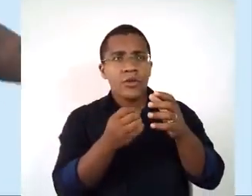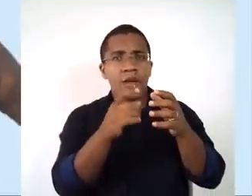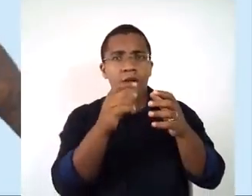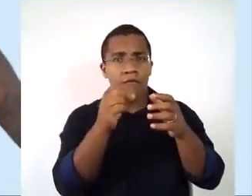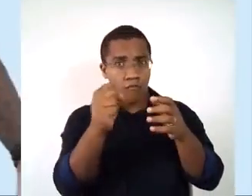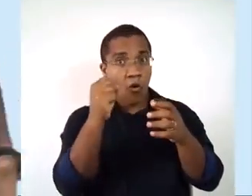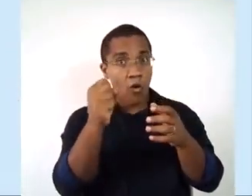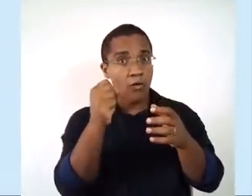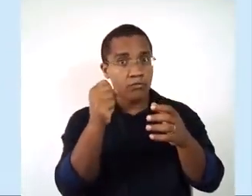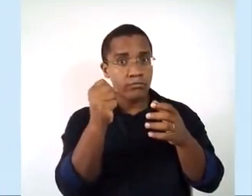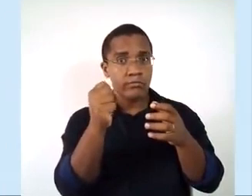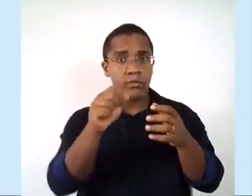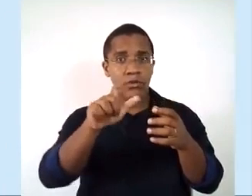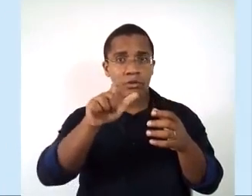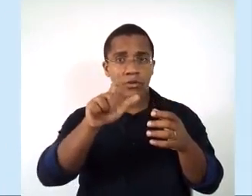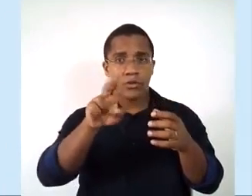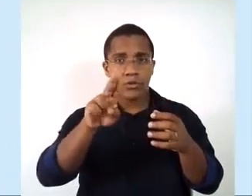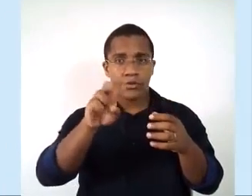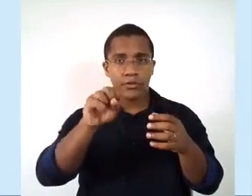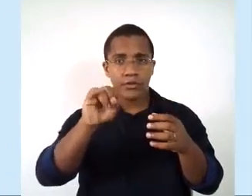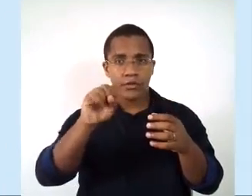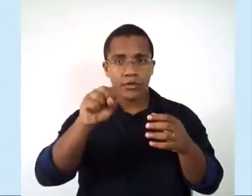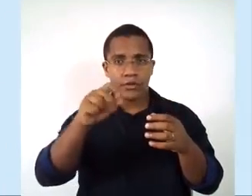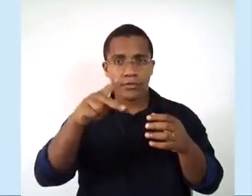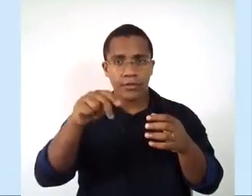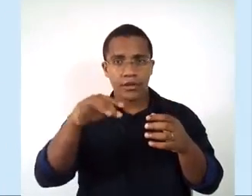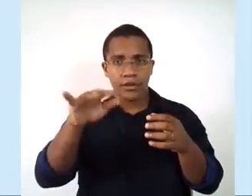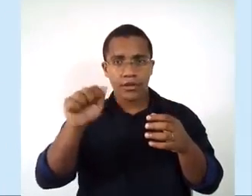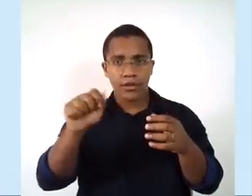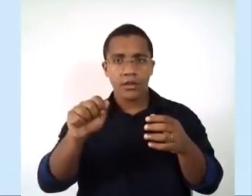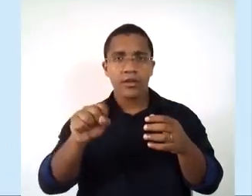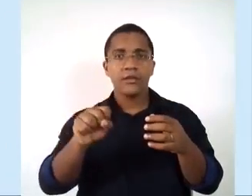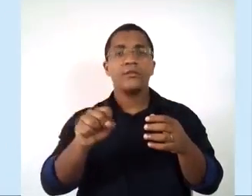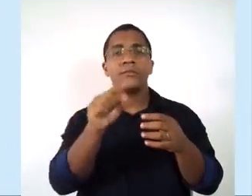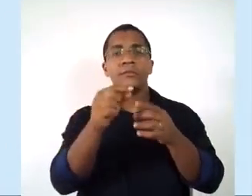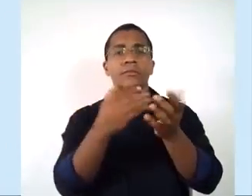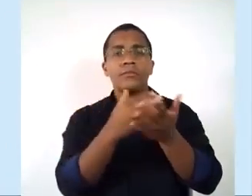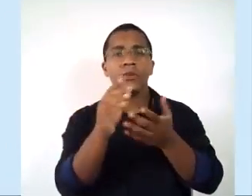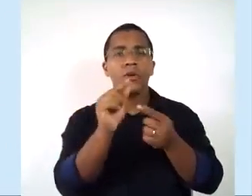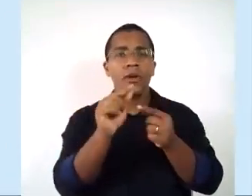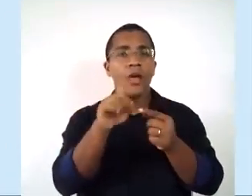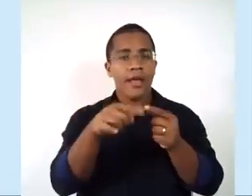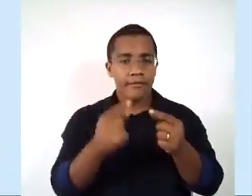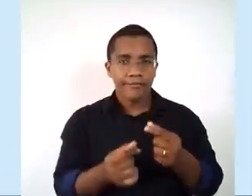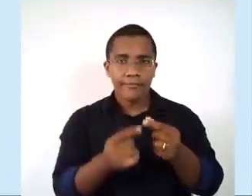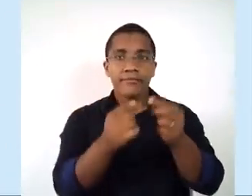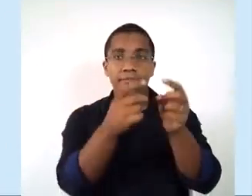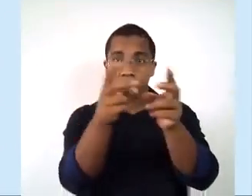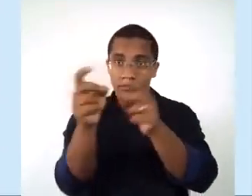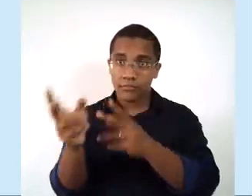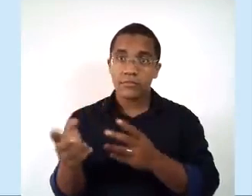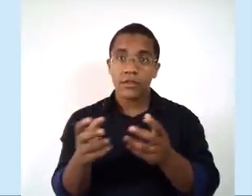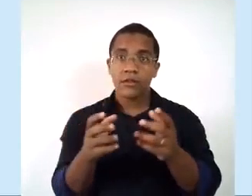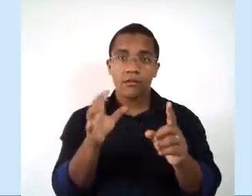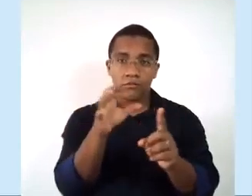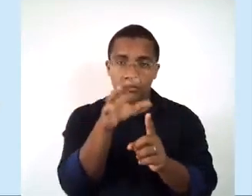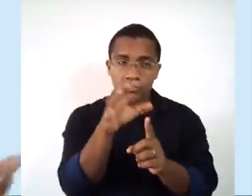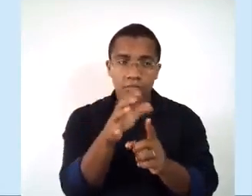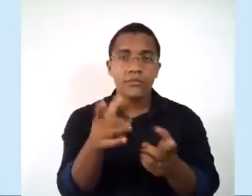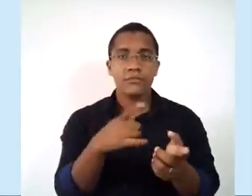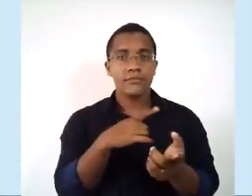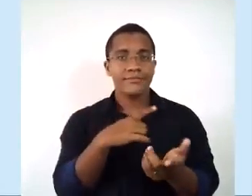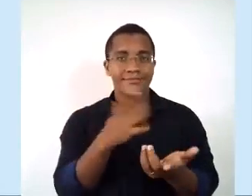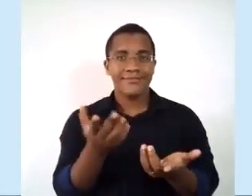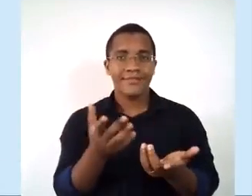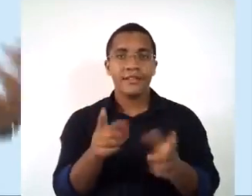a ocorrer com mais força nessas regiões, e a gente vai ver que isso teve influência do capitalismo comercial, a gente vai ter